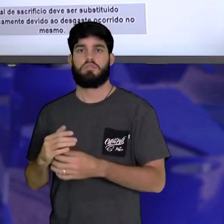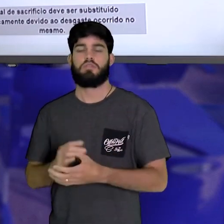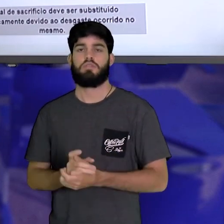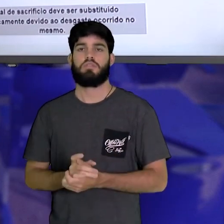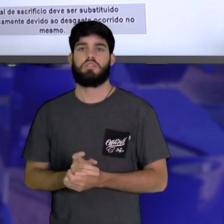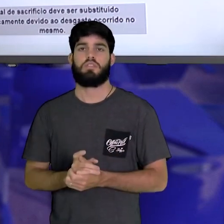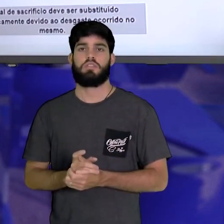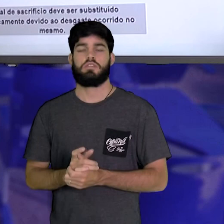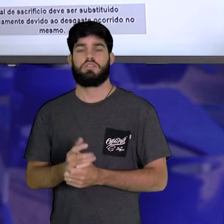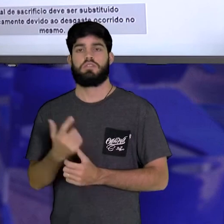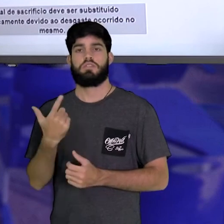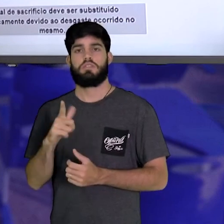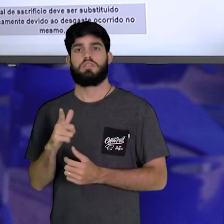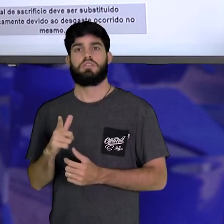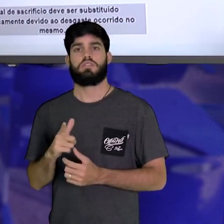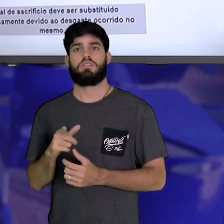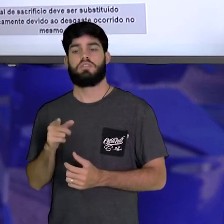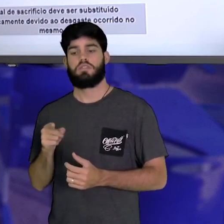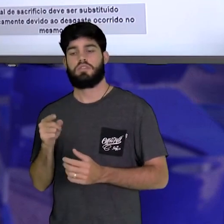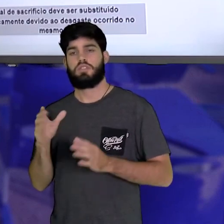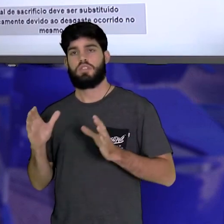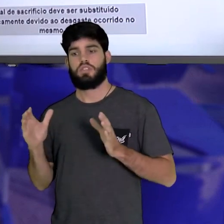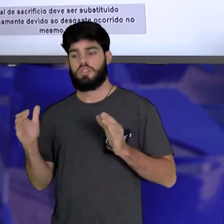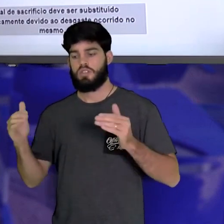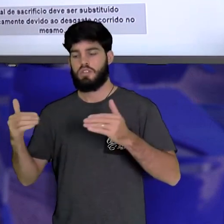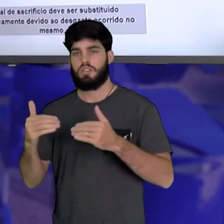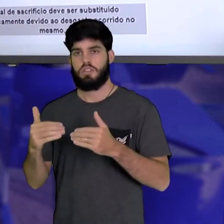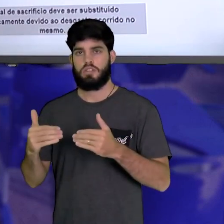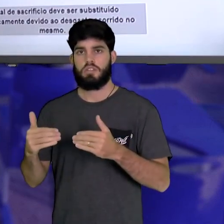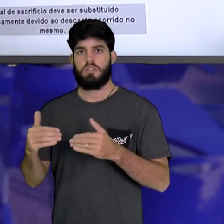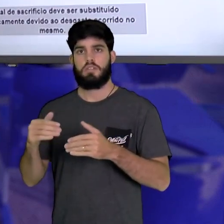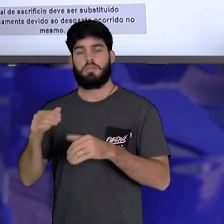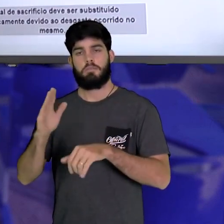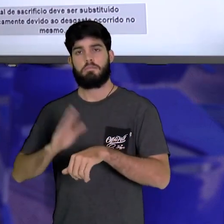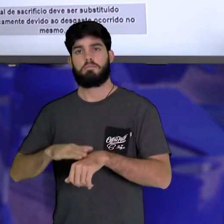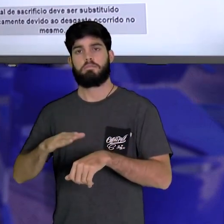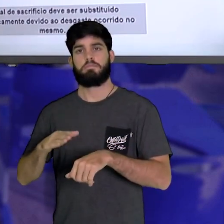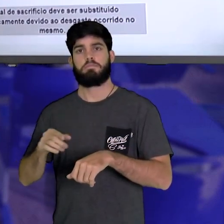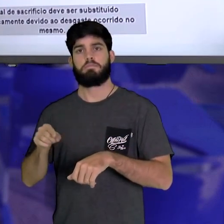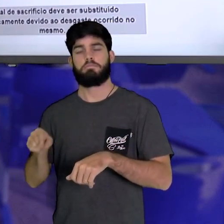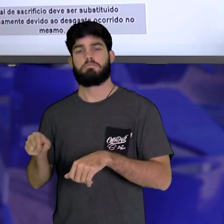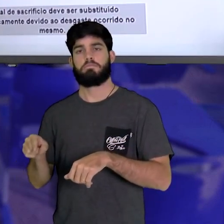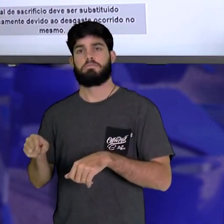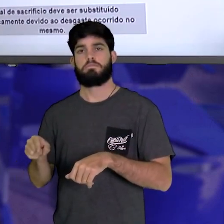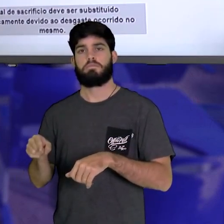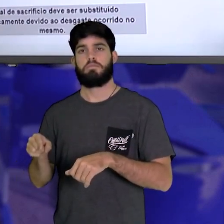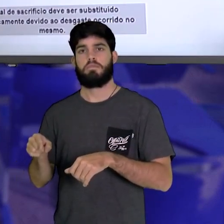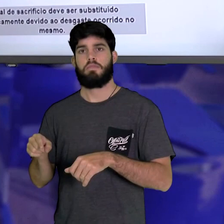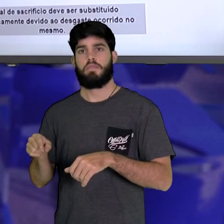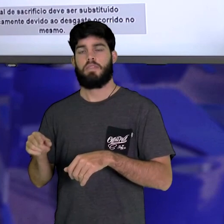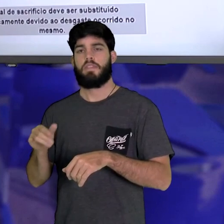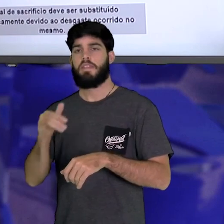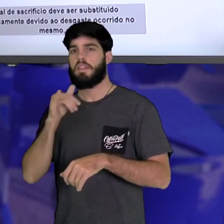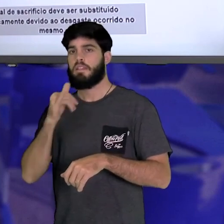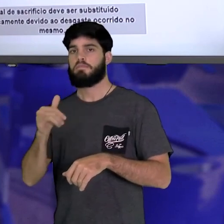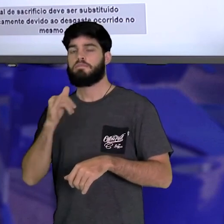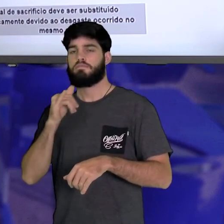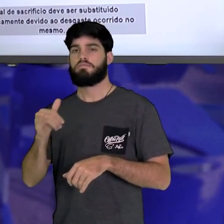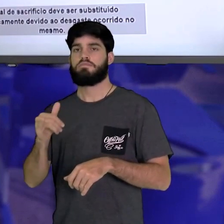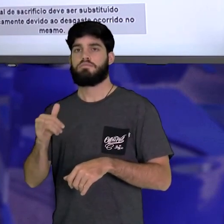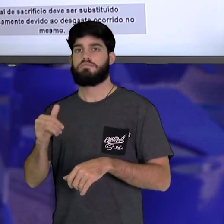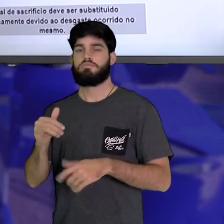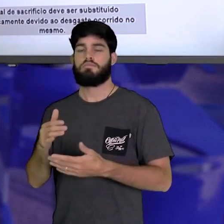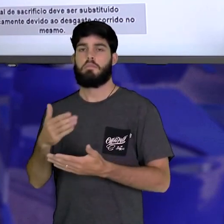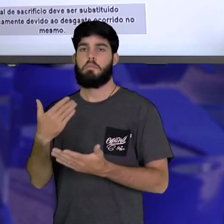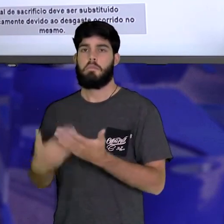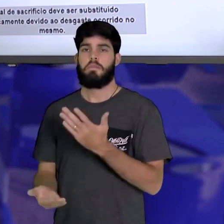externamento e esse metal externo, que tem mais tendência a perder elétrons, é conhecido como metal de sacrifício. Metal de